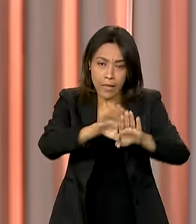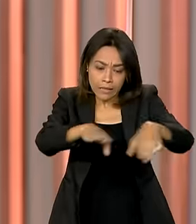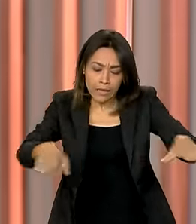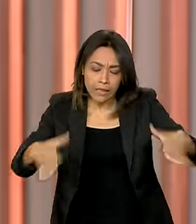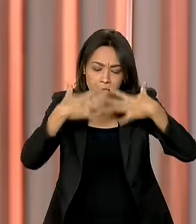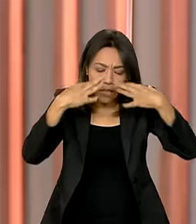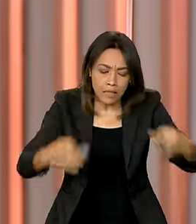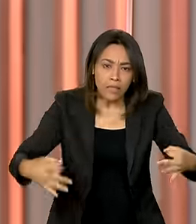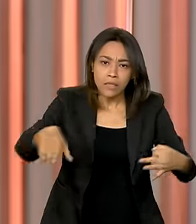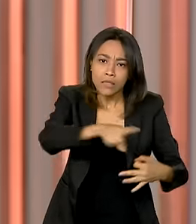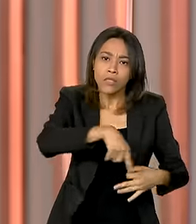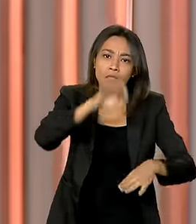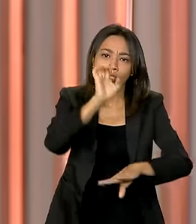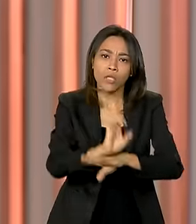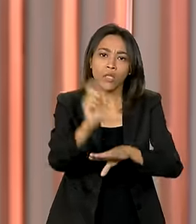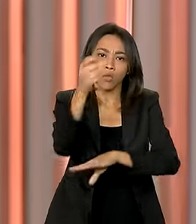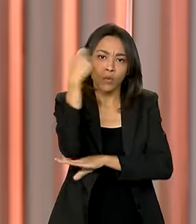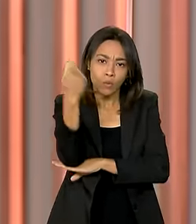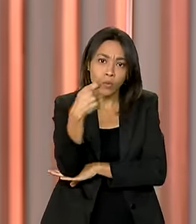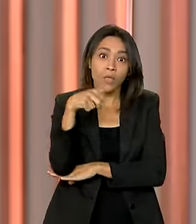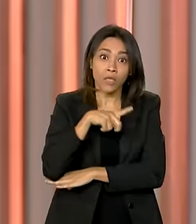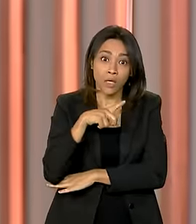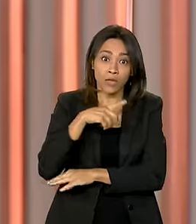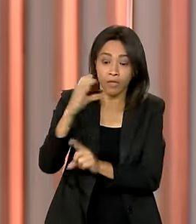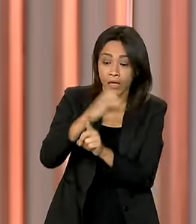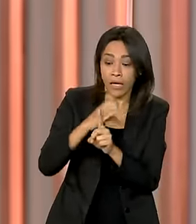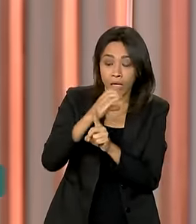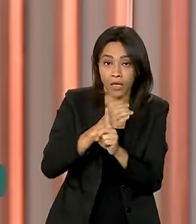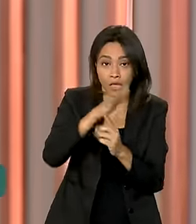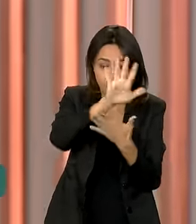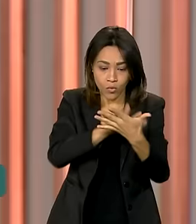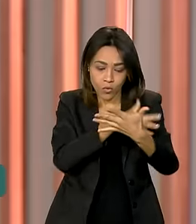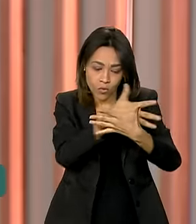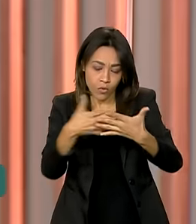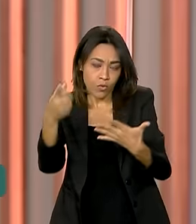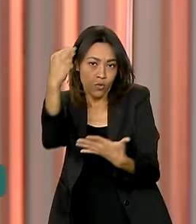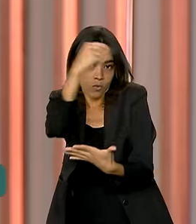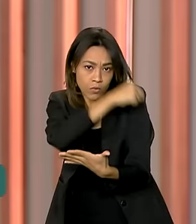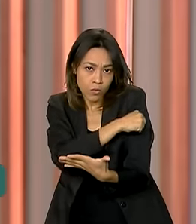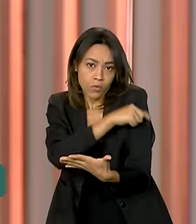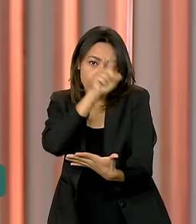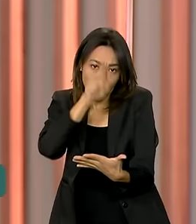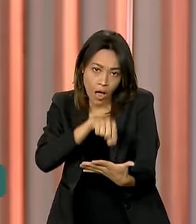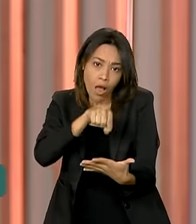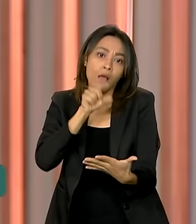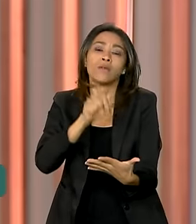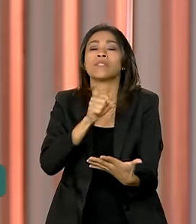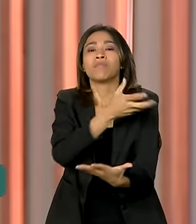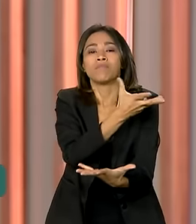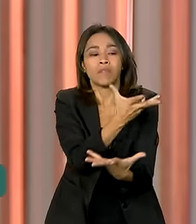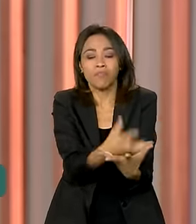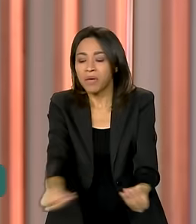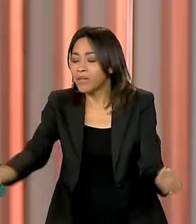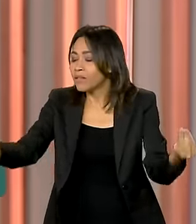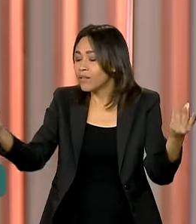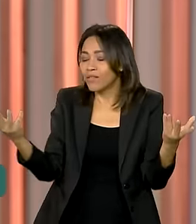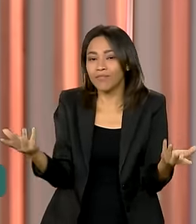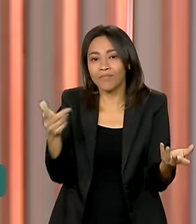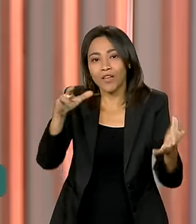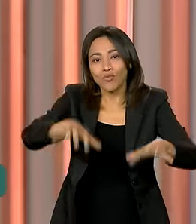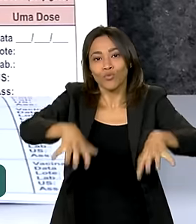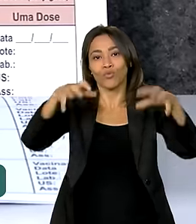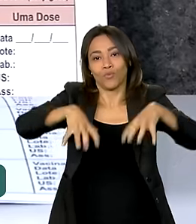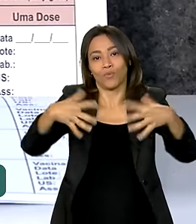mais unidades da caderneta da criança. A meta é fazer a reposição das cadernetas perdidas pelas famílias.